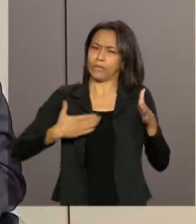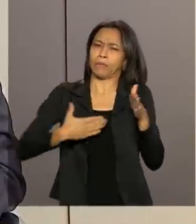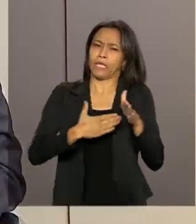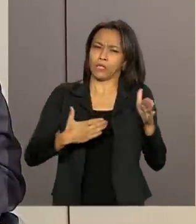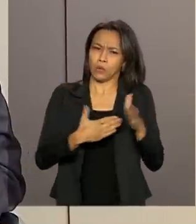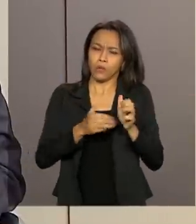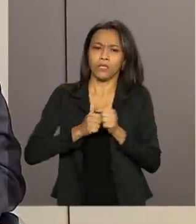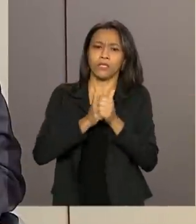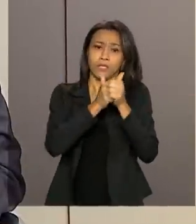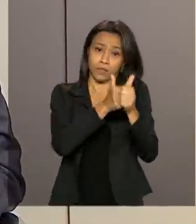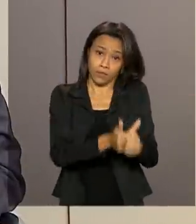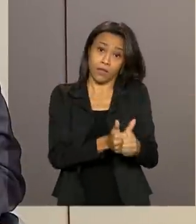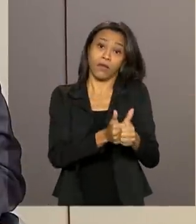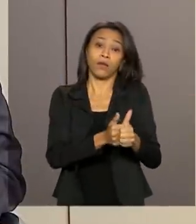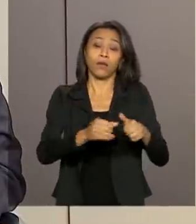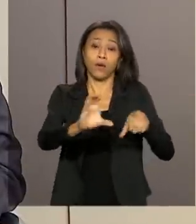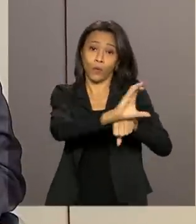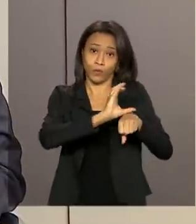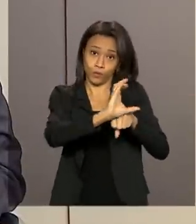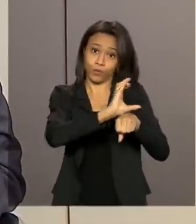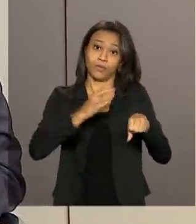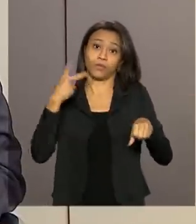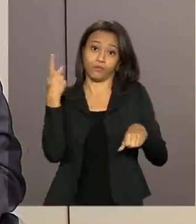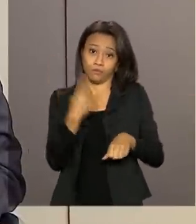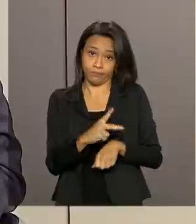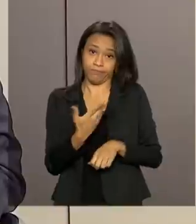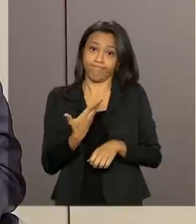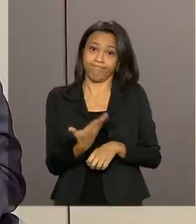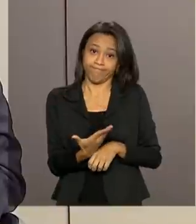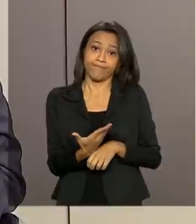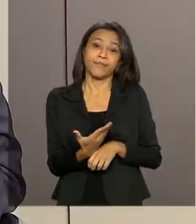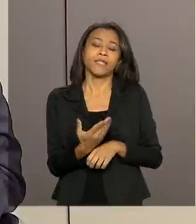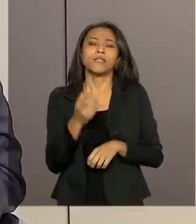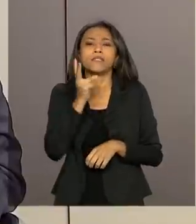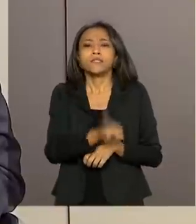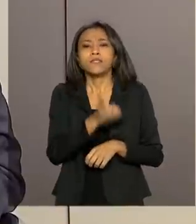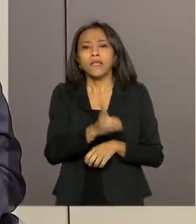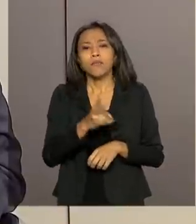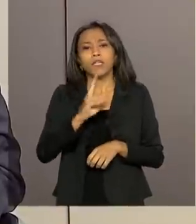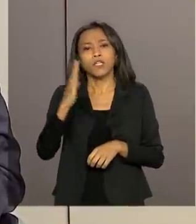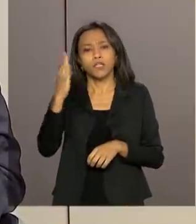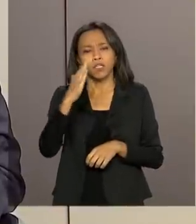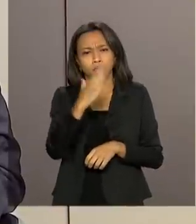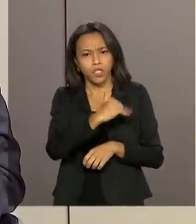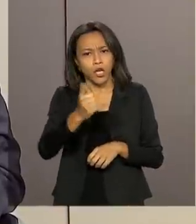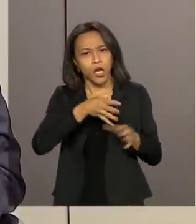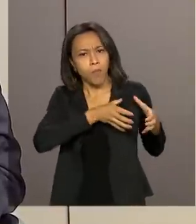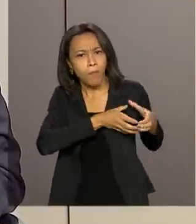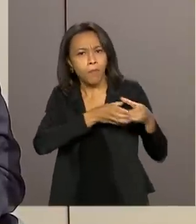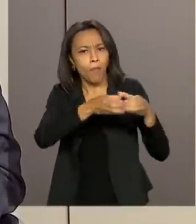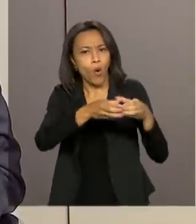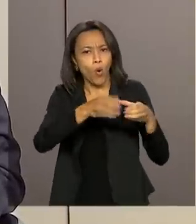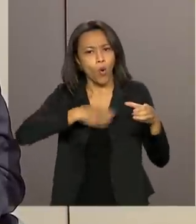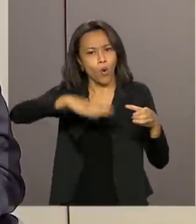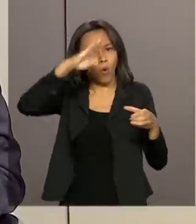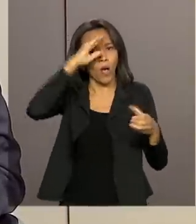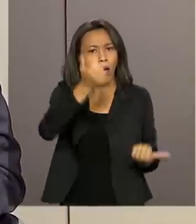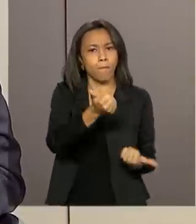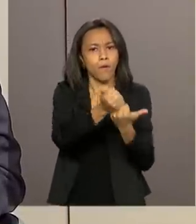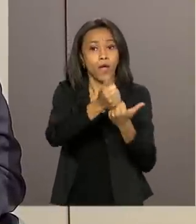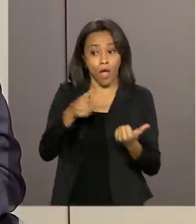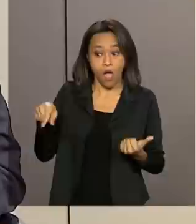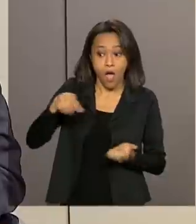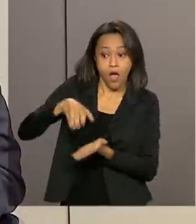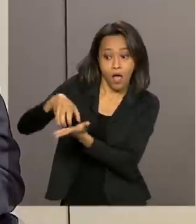traduzidas pela missão constitucional delas. Todas as vezes que elas são colocadas em apoio, as agências ambientais